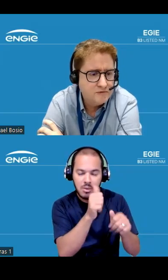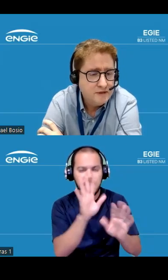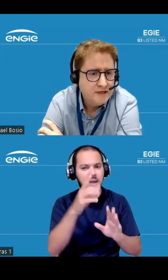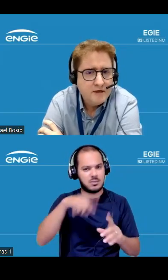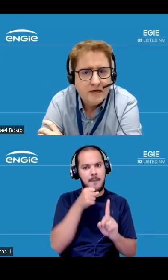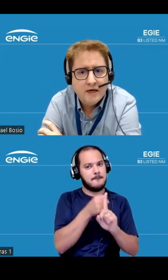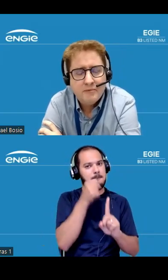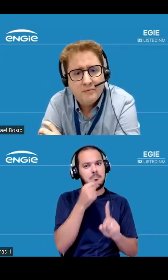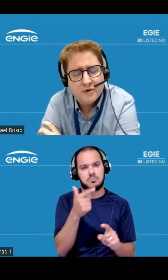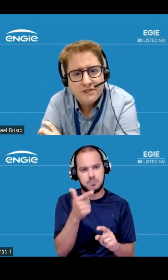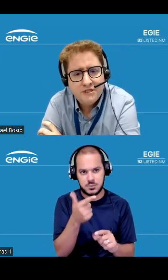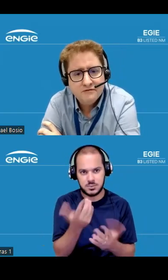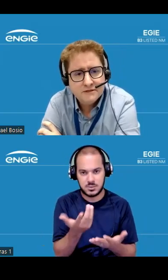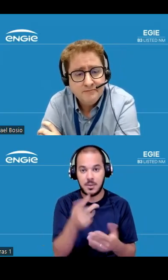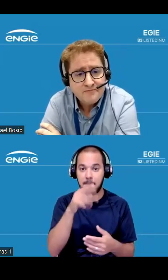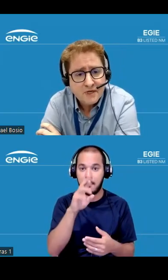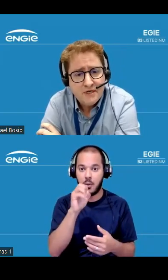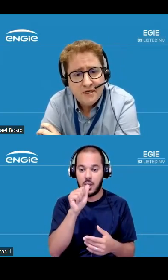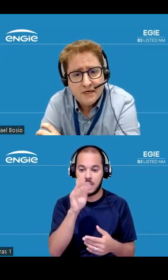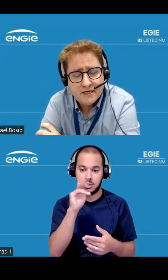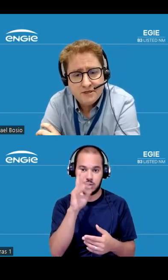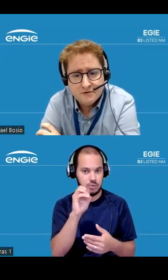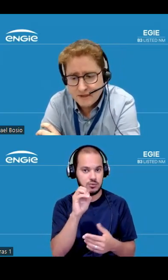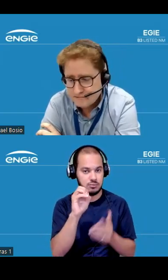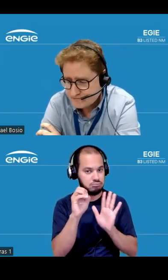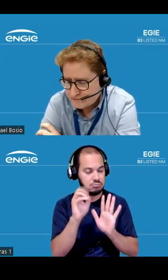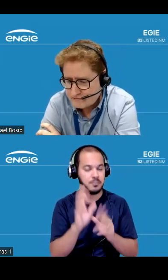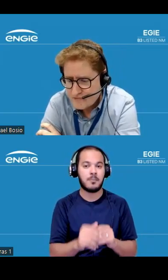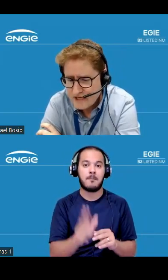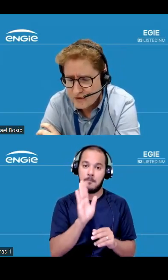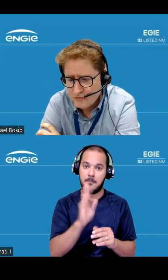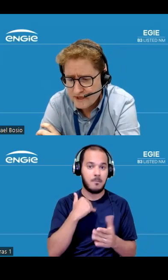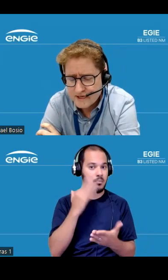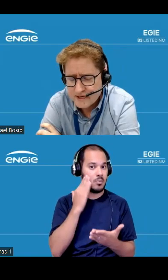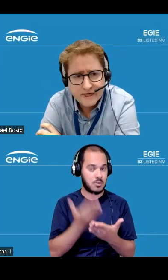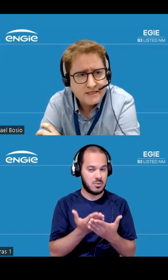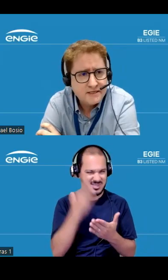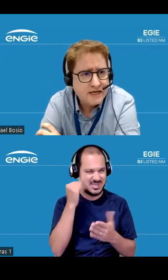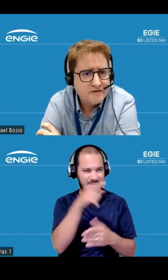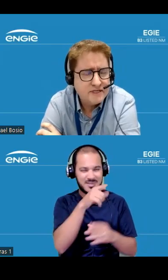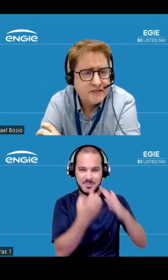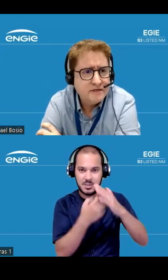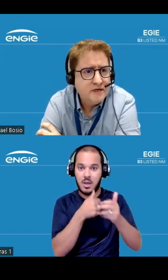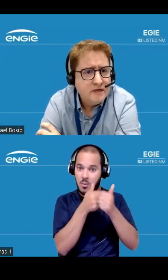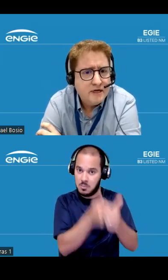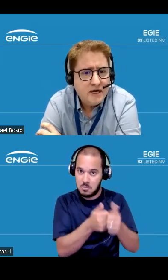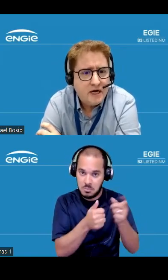algum proativo e acredito que quem acompanha a empresa deve ter